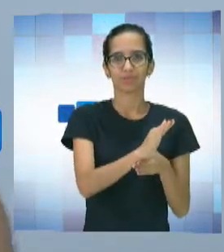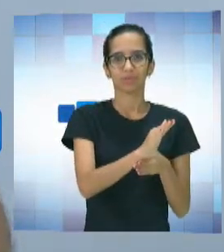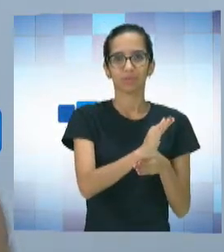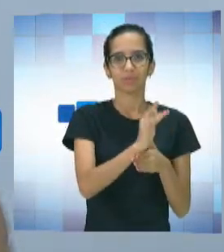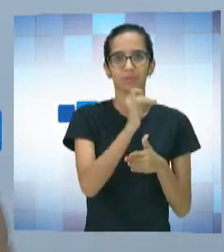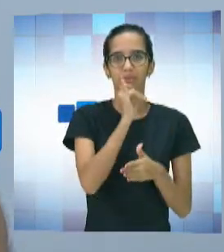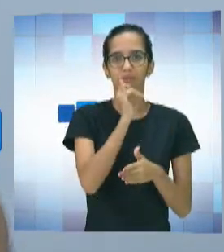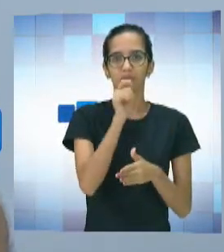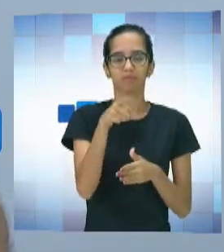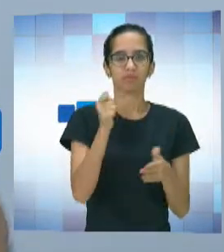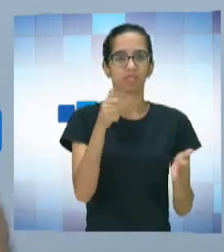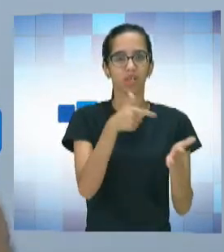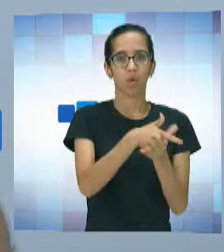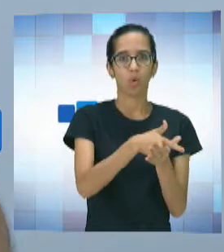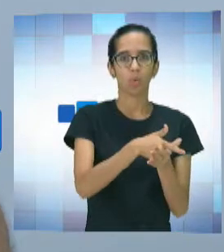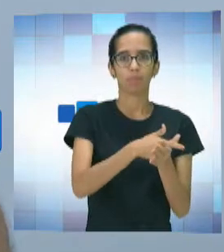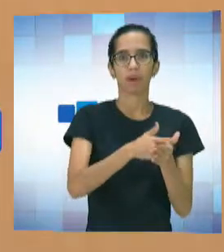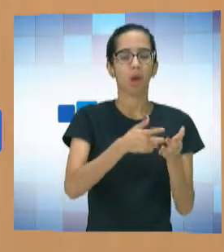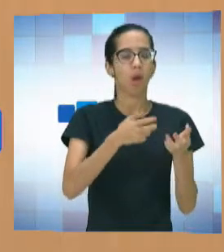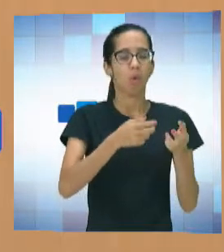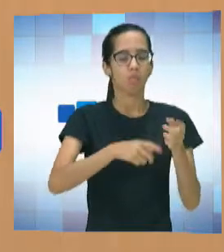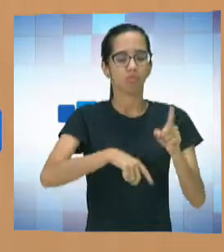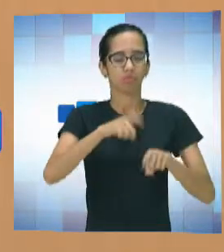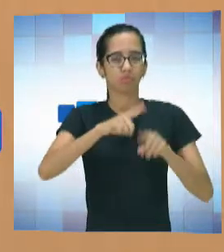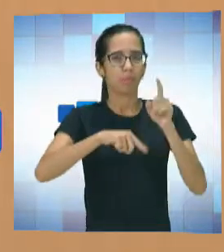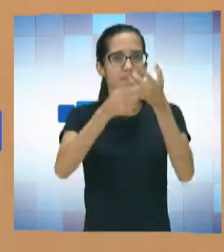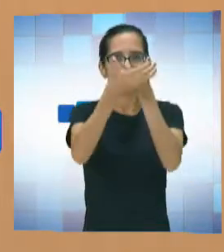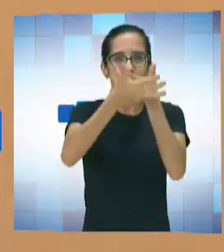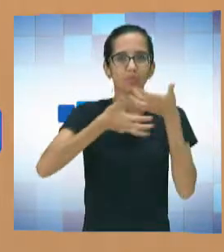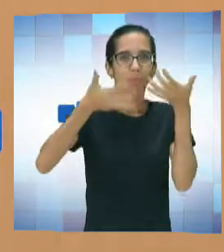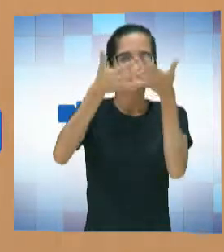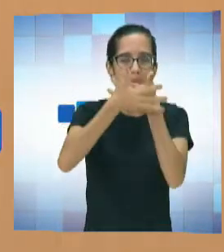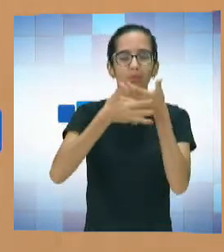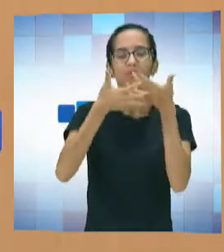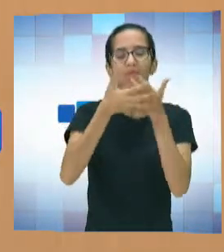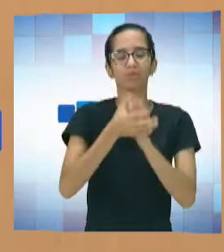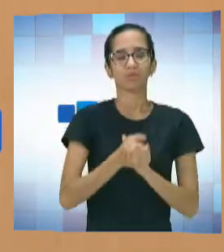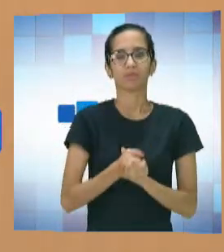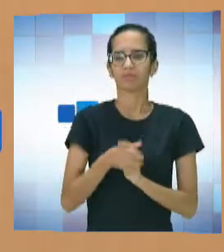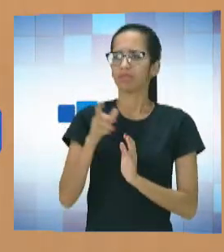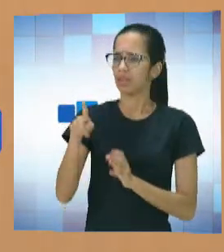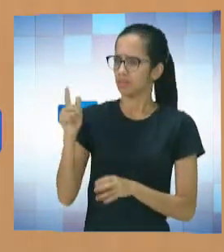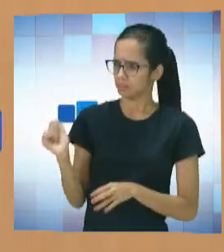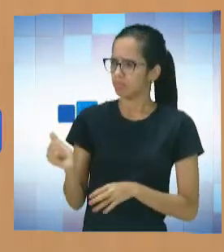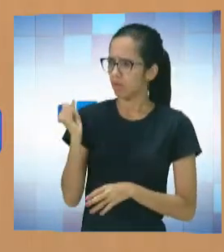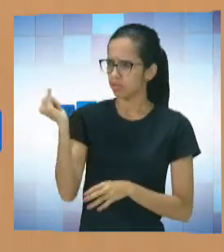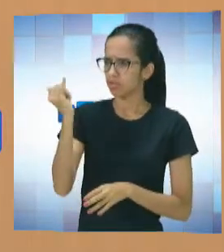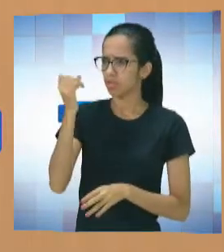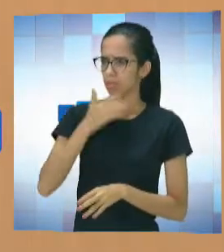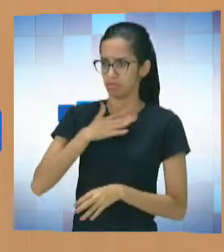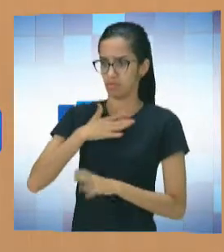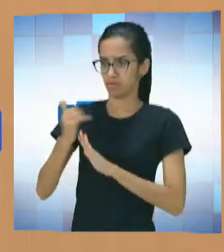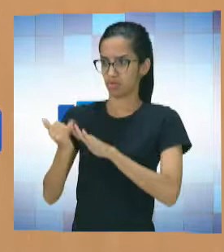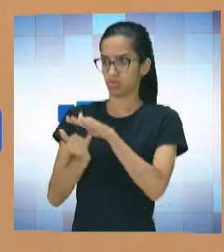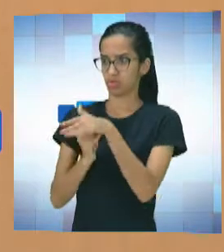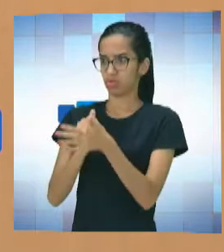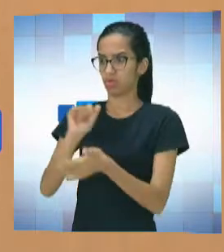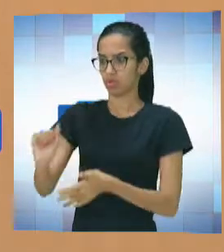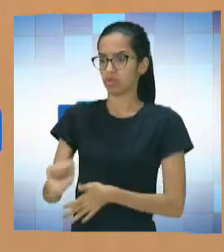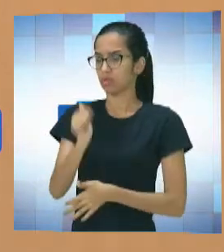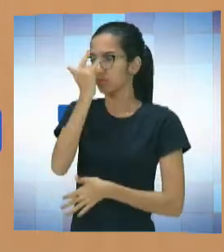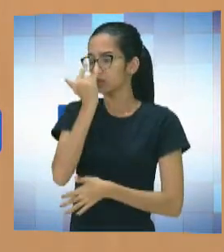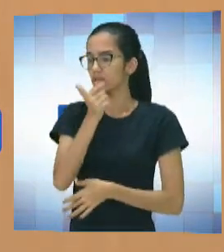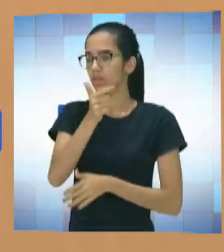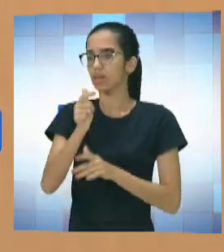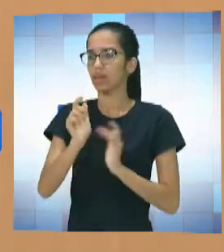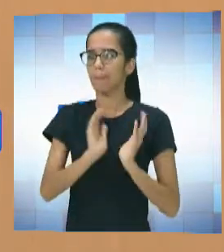um instrumento musical. E isso é importante, professor? Isso acontece na minha instituição lá, na Associação de Cegos, na APAE e em outras